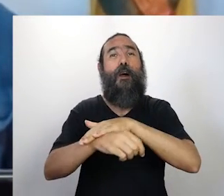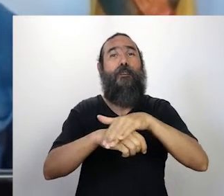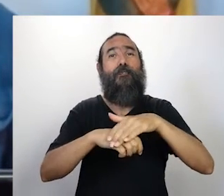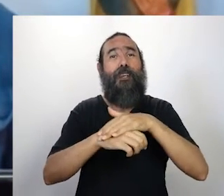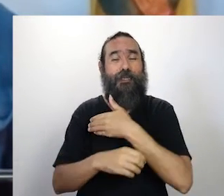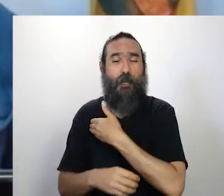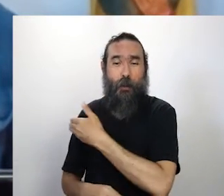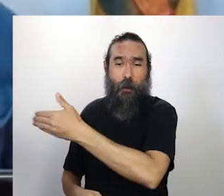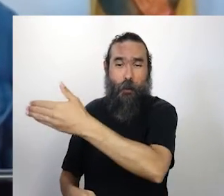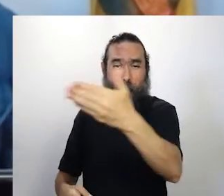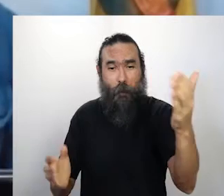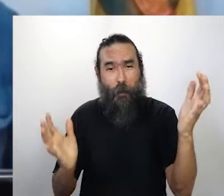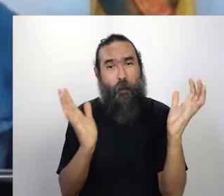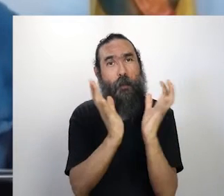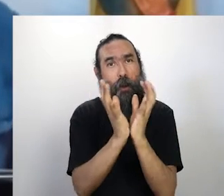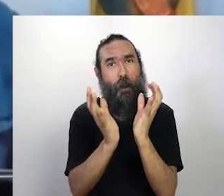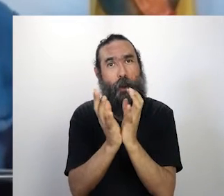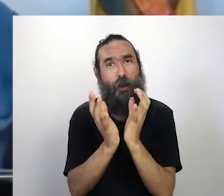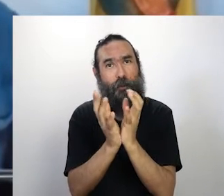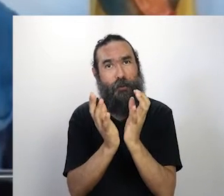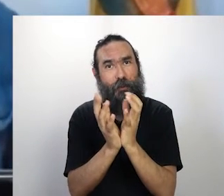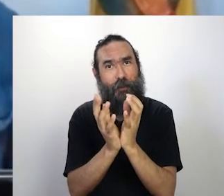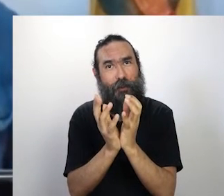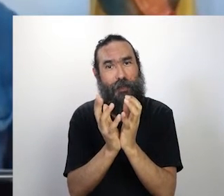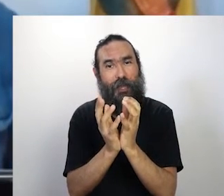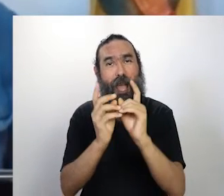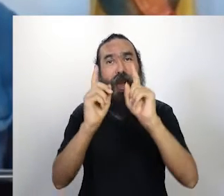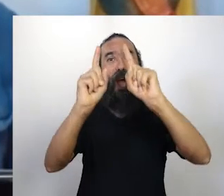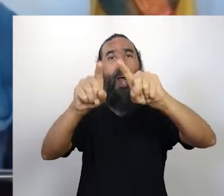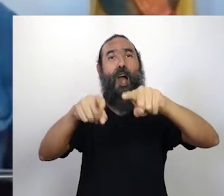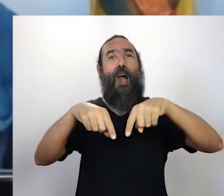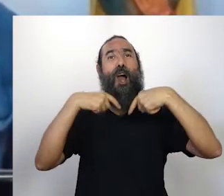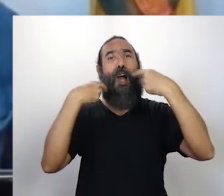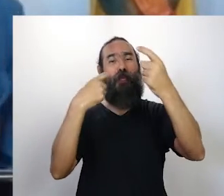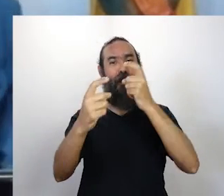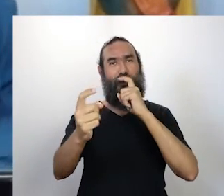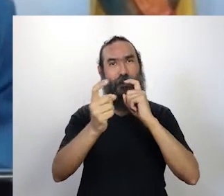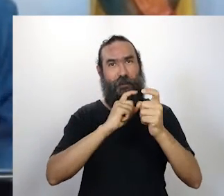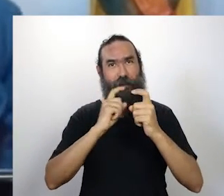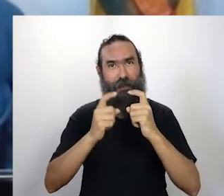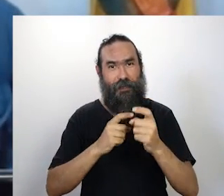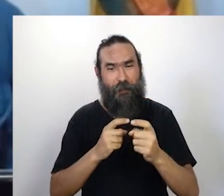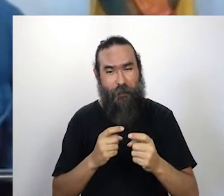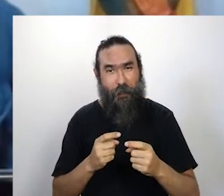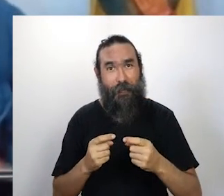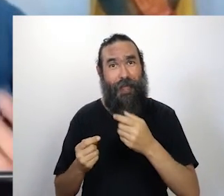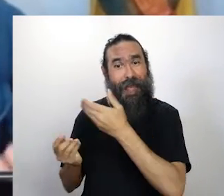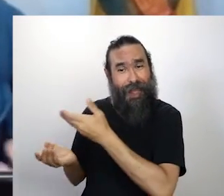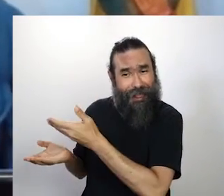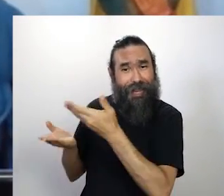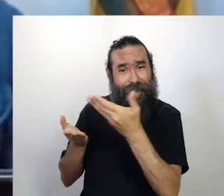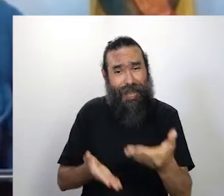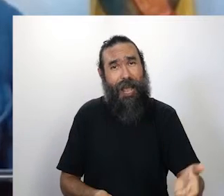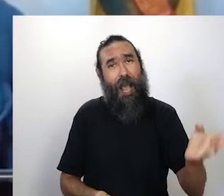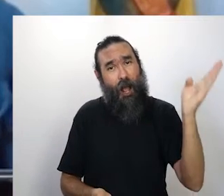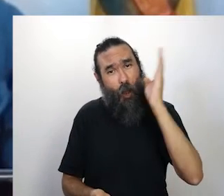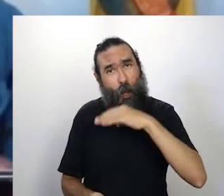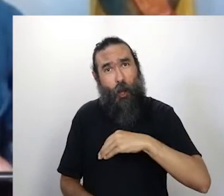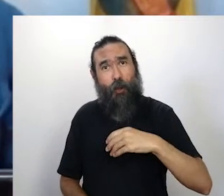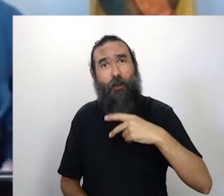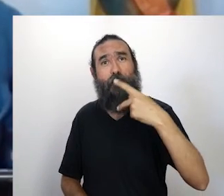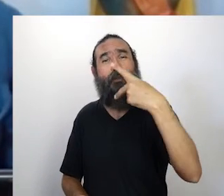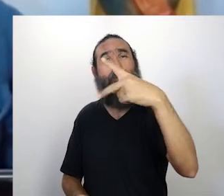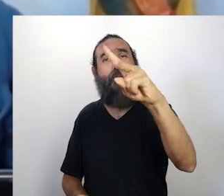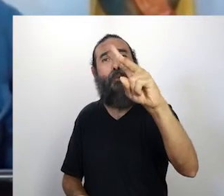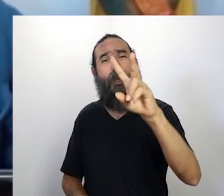com o povo na bela roda de prosa. Traga logo sua veve